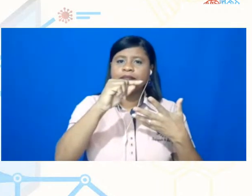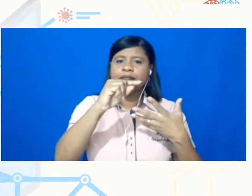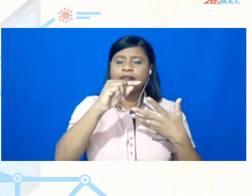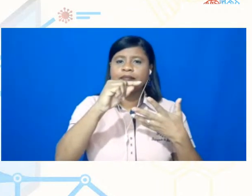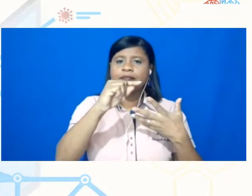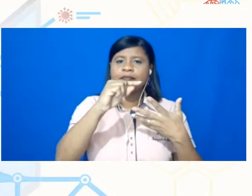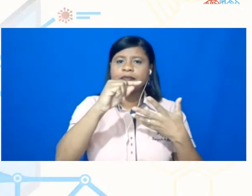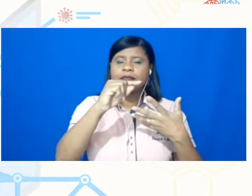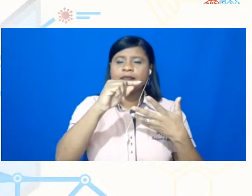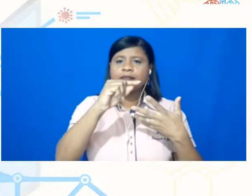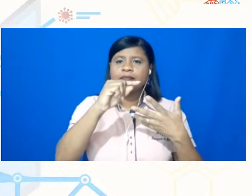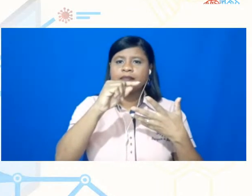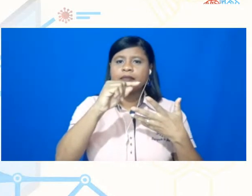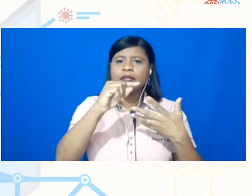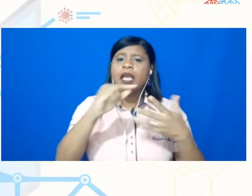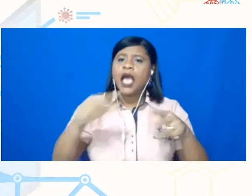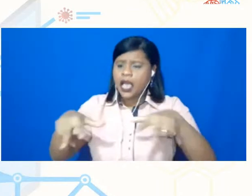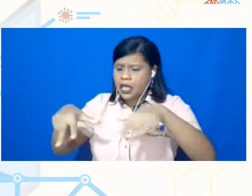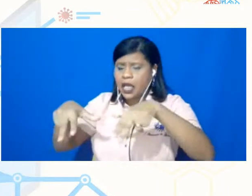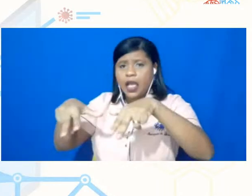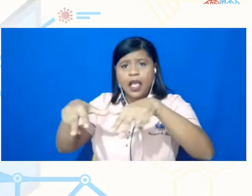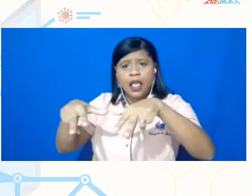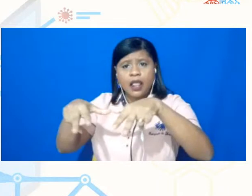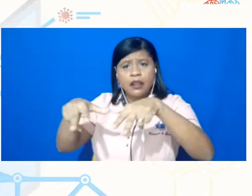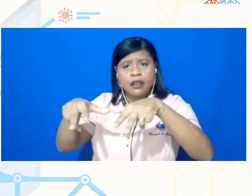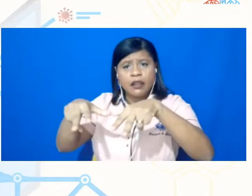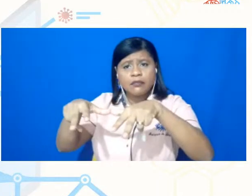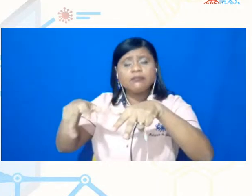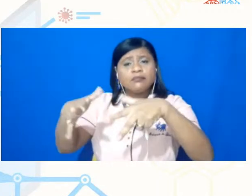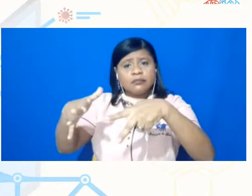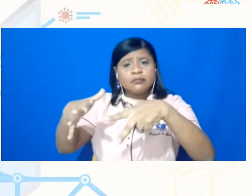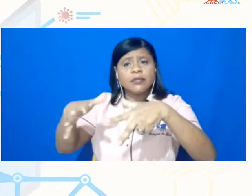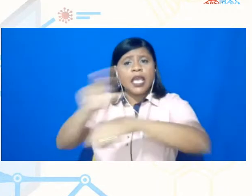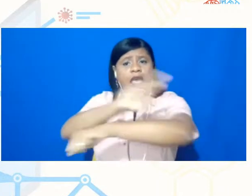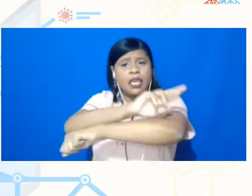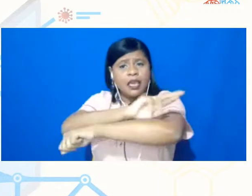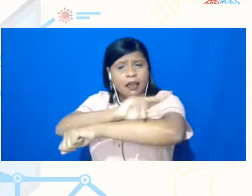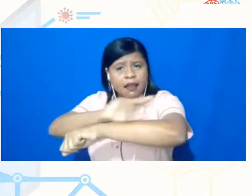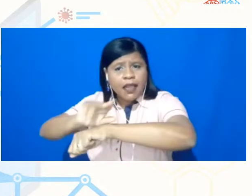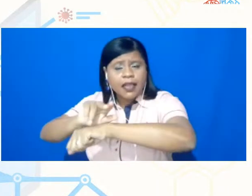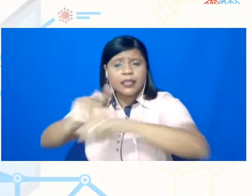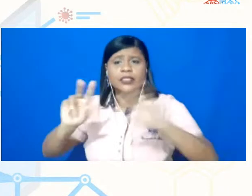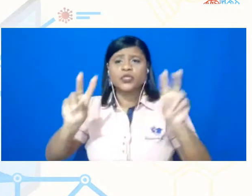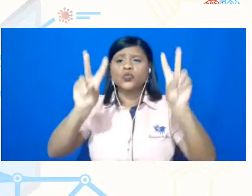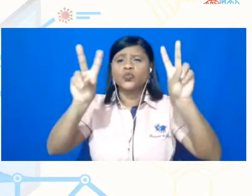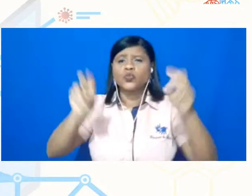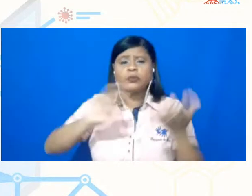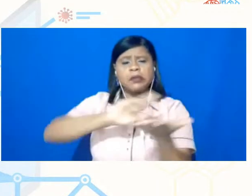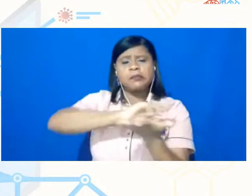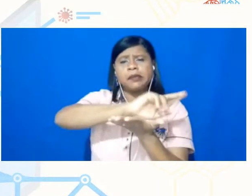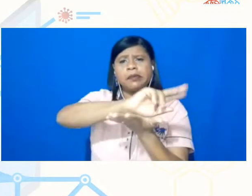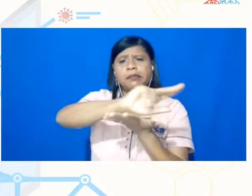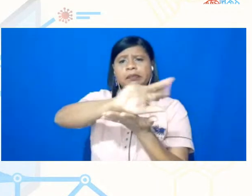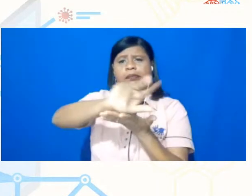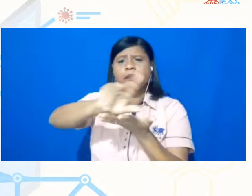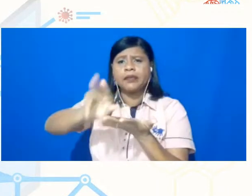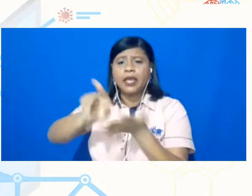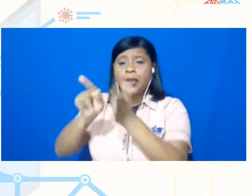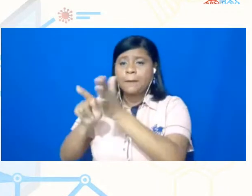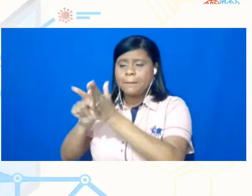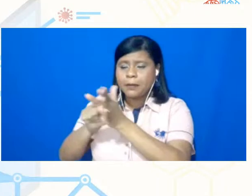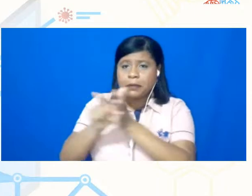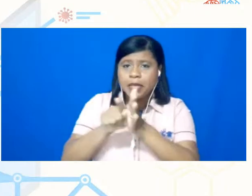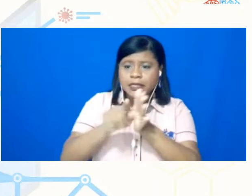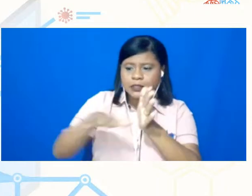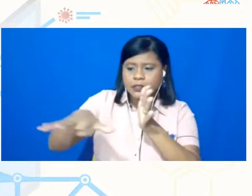lentes de gênero, né, e raça sobre várias questões da pesquisa de campo e dos